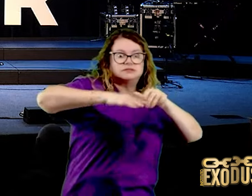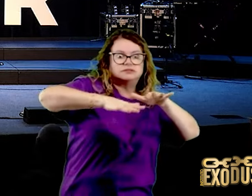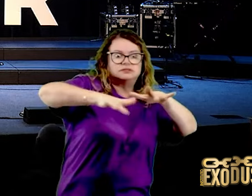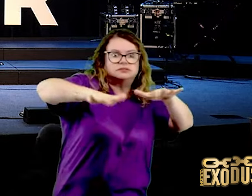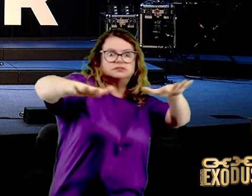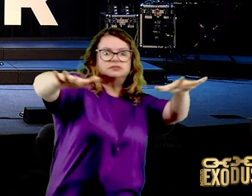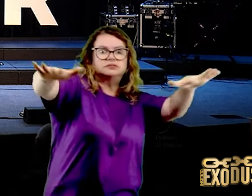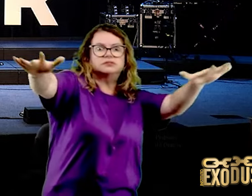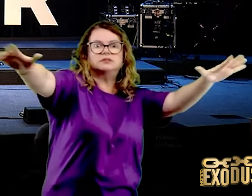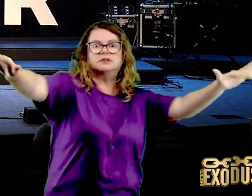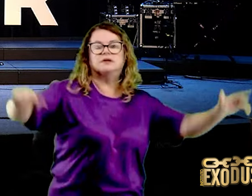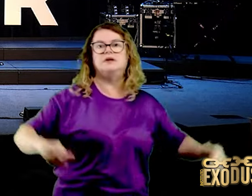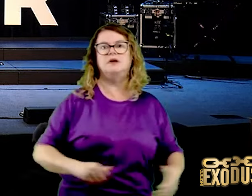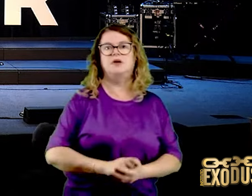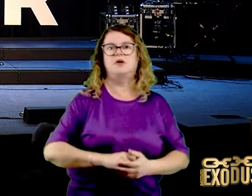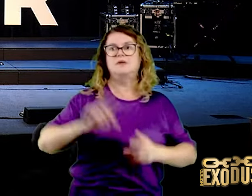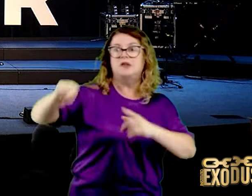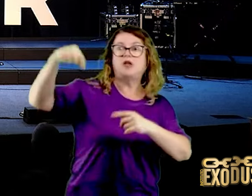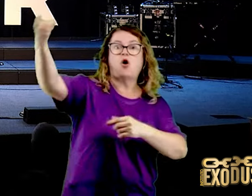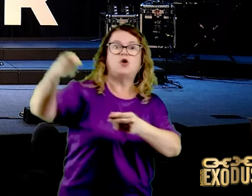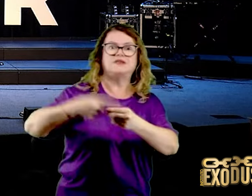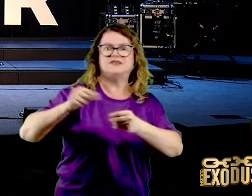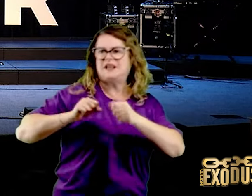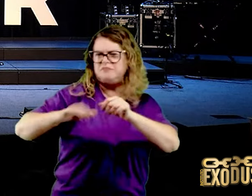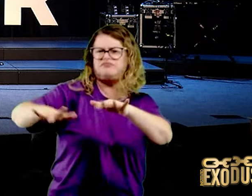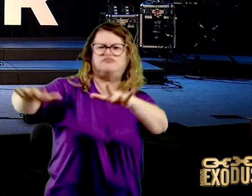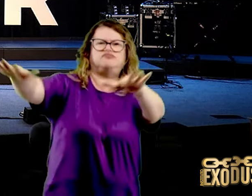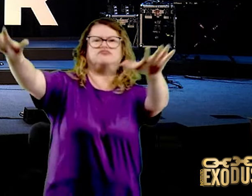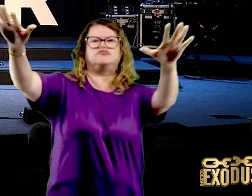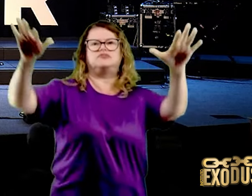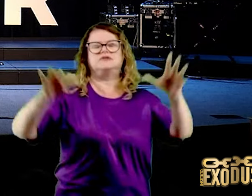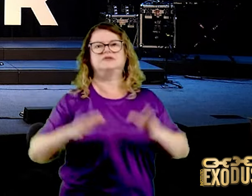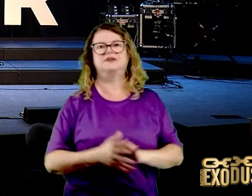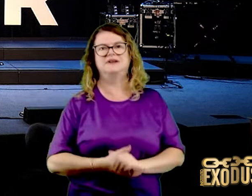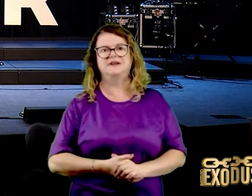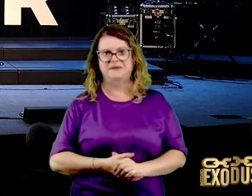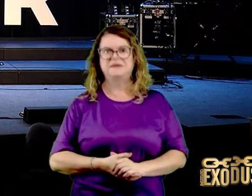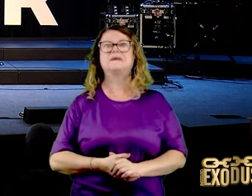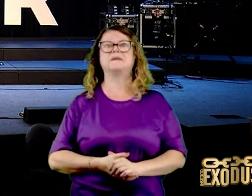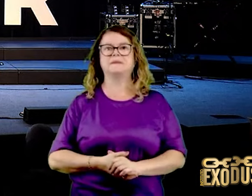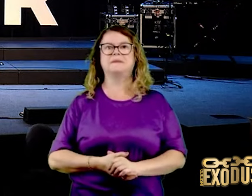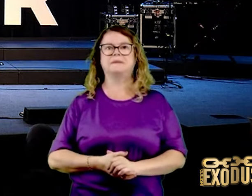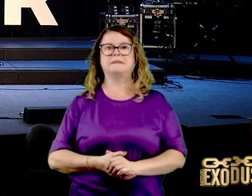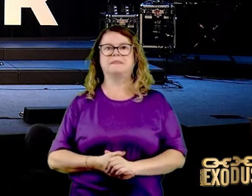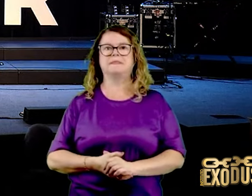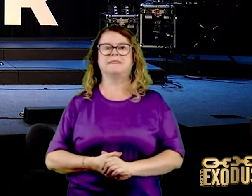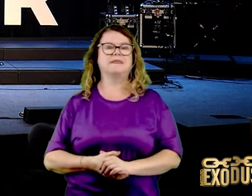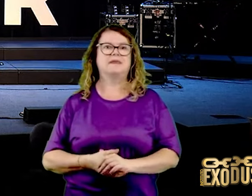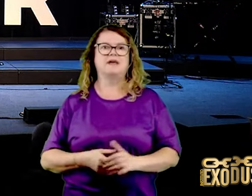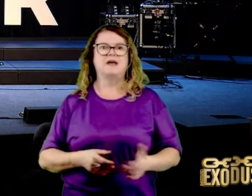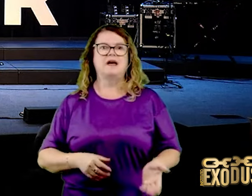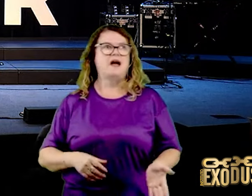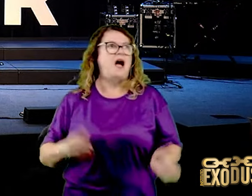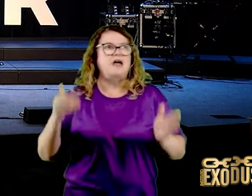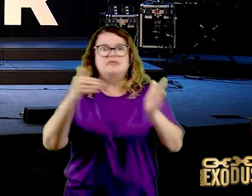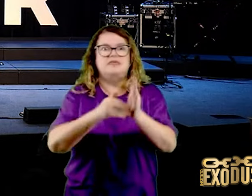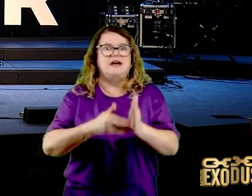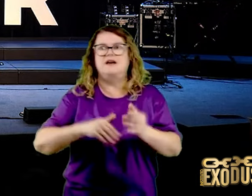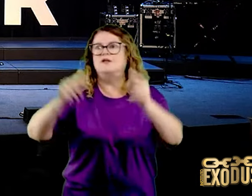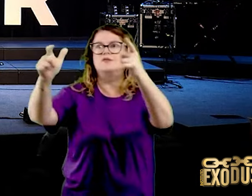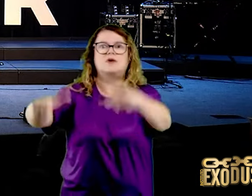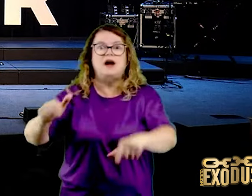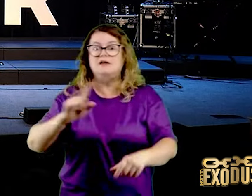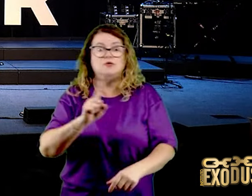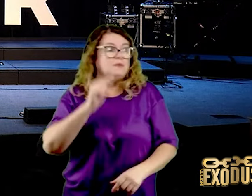além de Beth Avin. Sabe, a batalha se estendeu até para onde eu não me imaginava. agora,